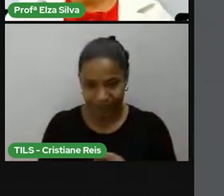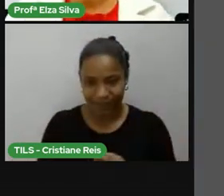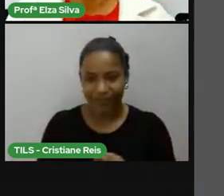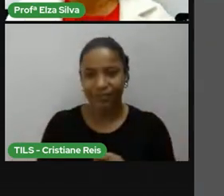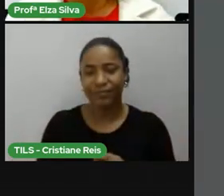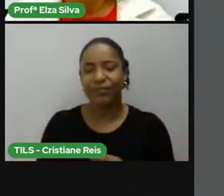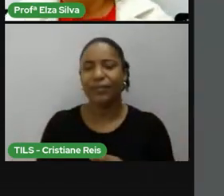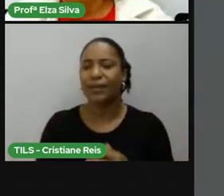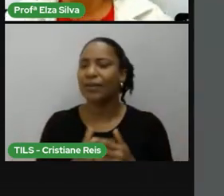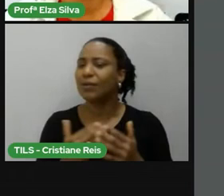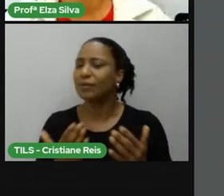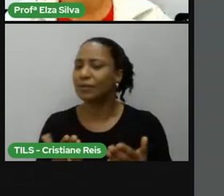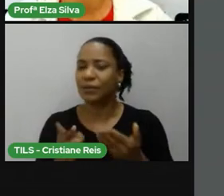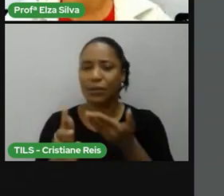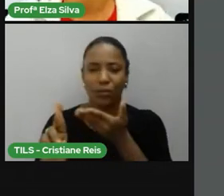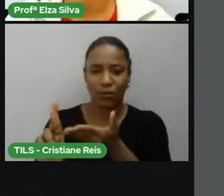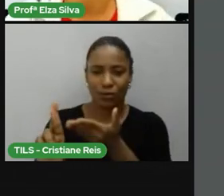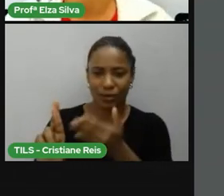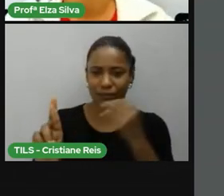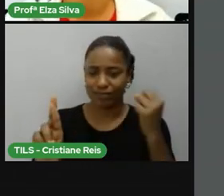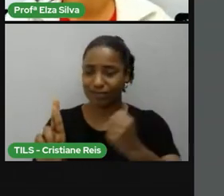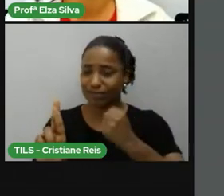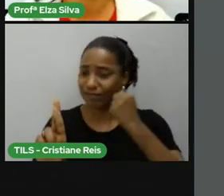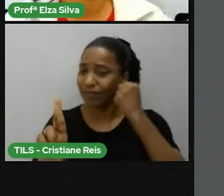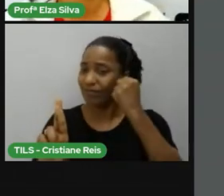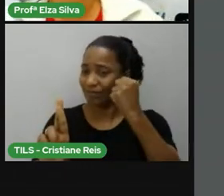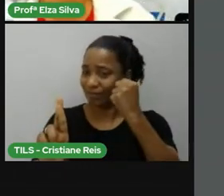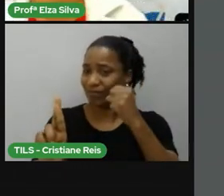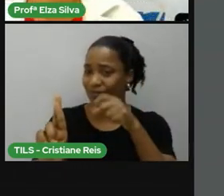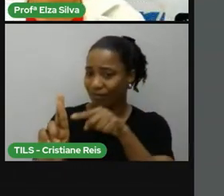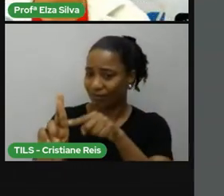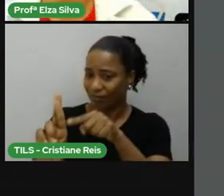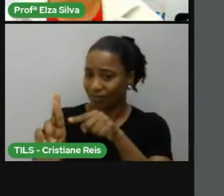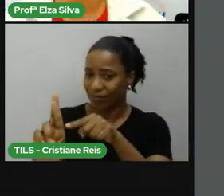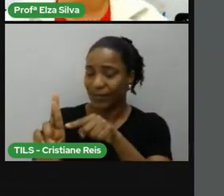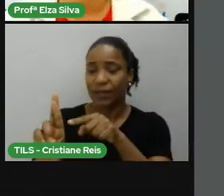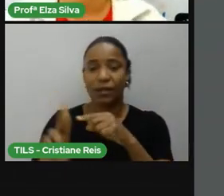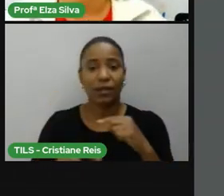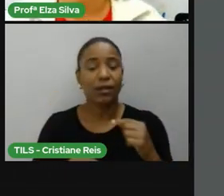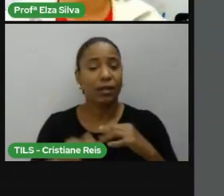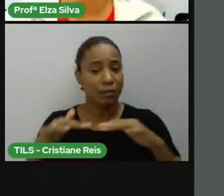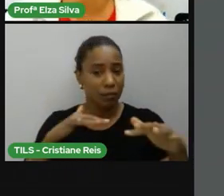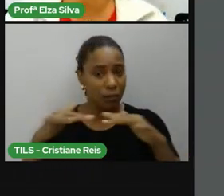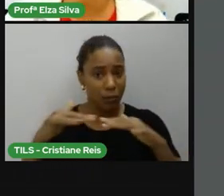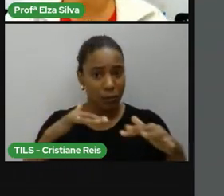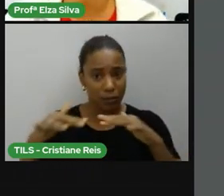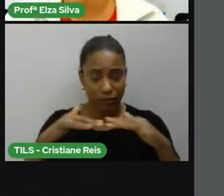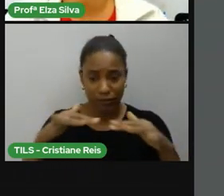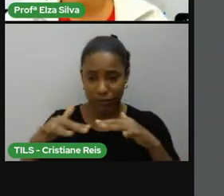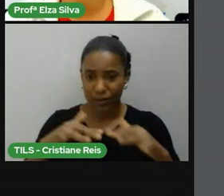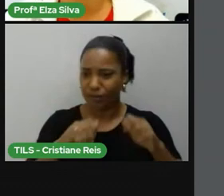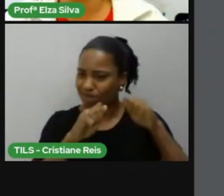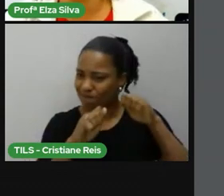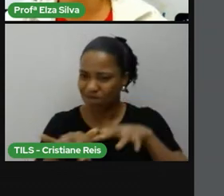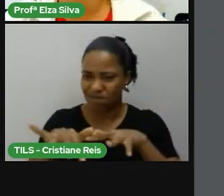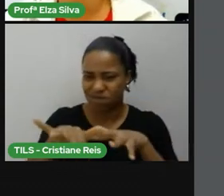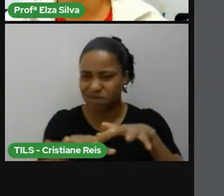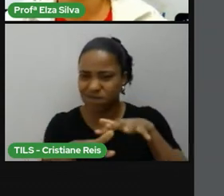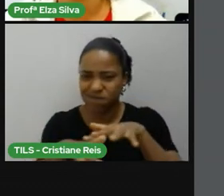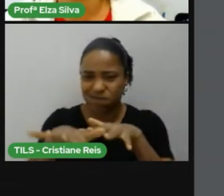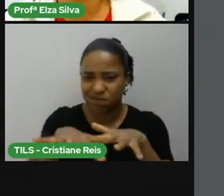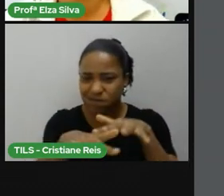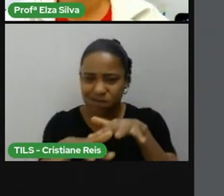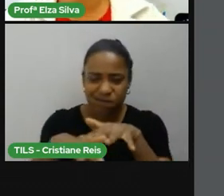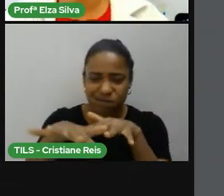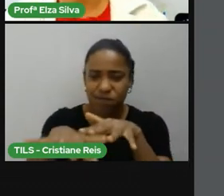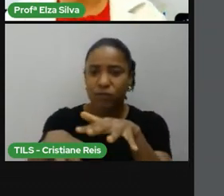Martin Luther King Jr., neste movimento de Martin Washington, a marcha de